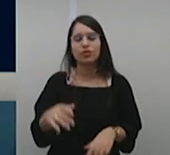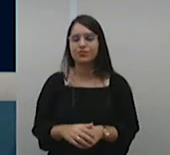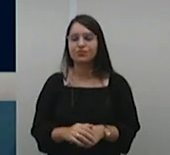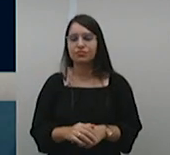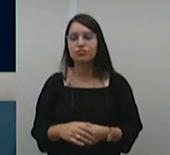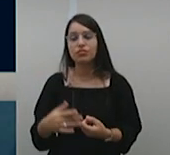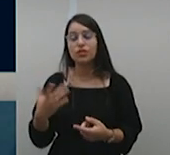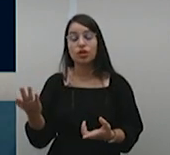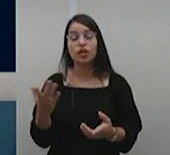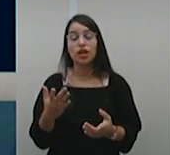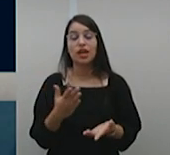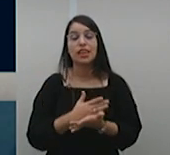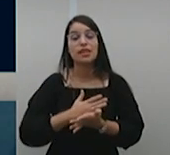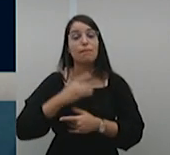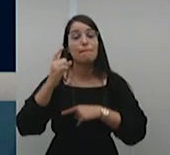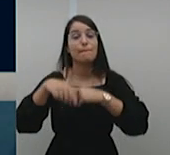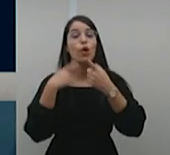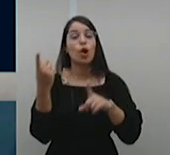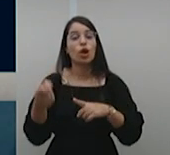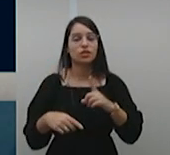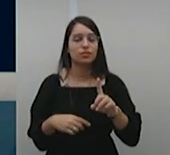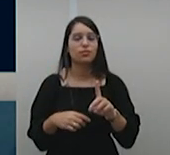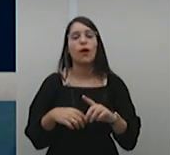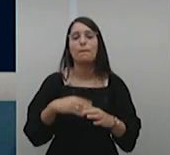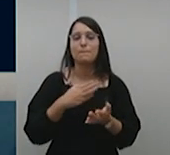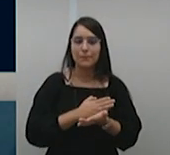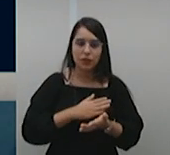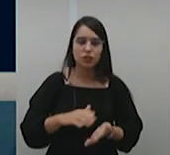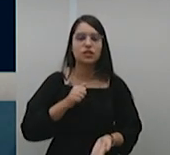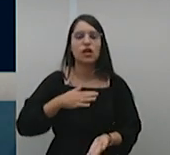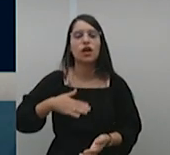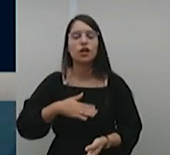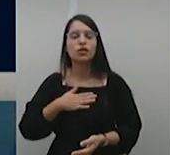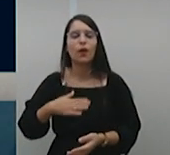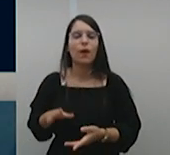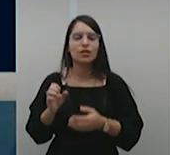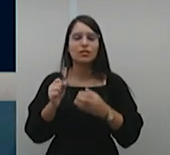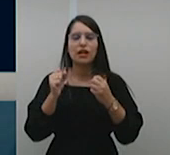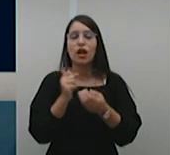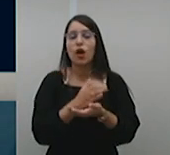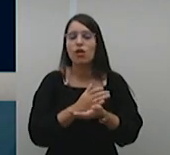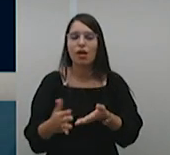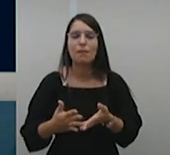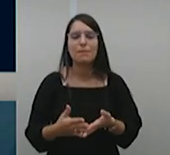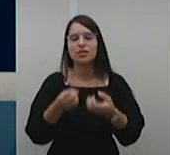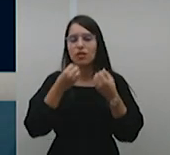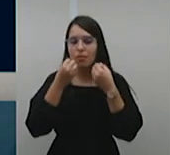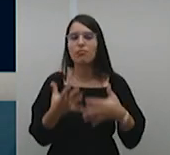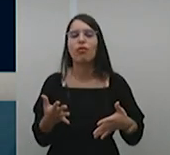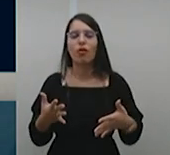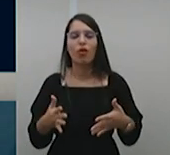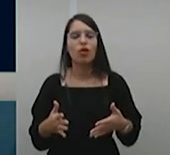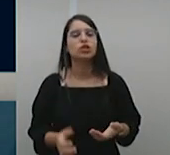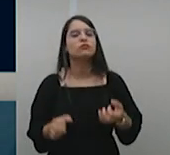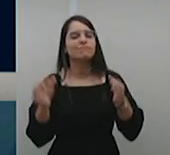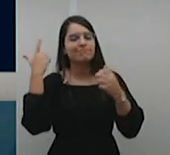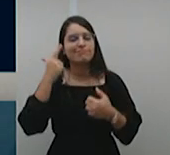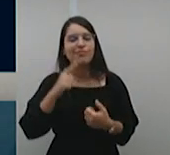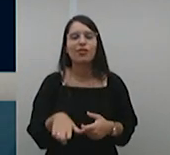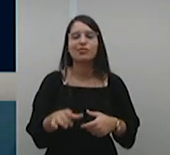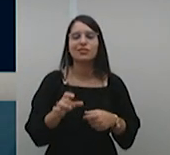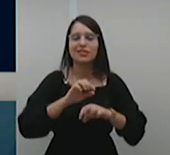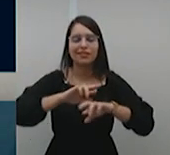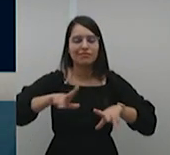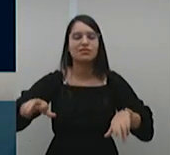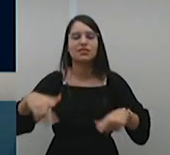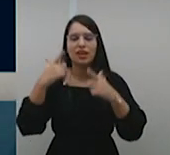seja cheio de realizações dirigido à plenitude da justiça. Agradeço, senhora presidente, a palavra, agradeço a